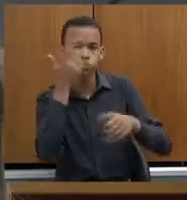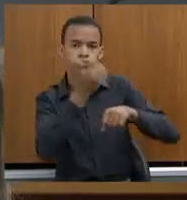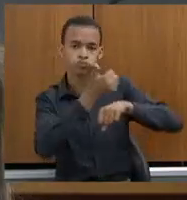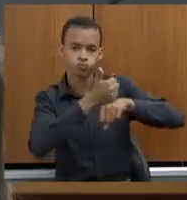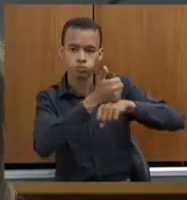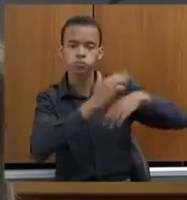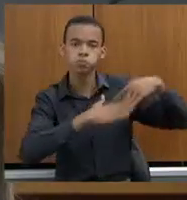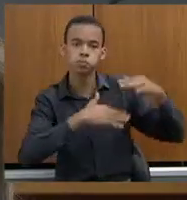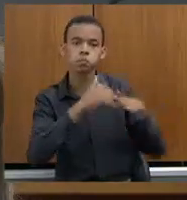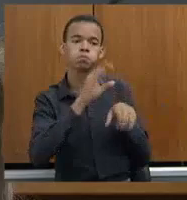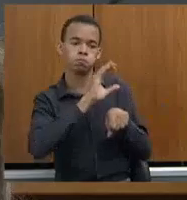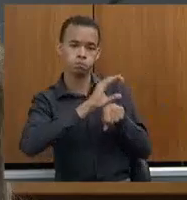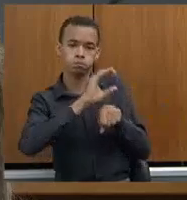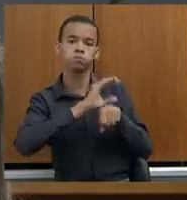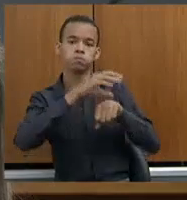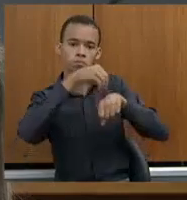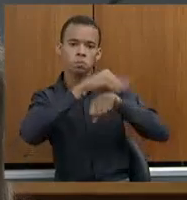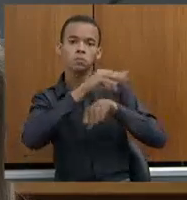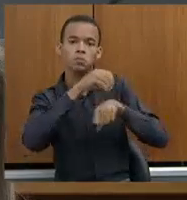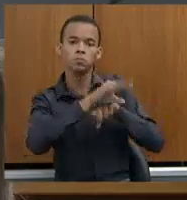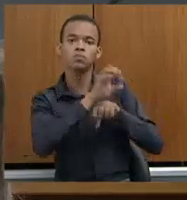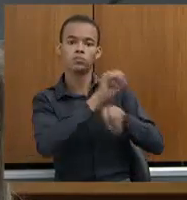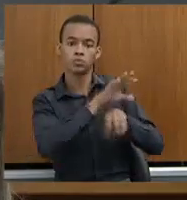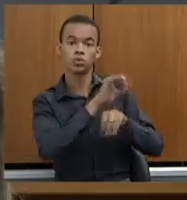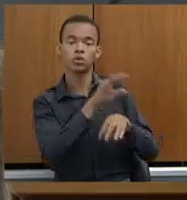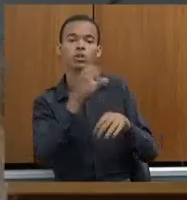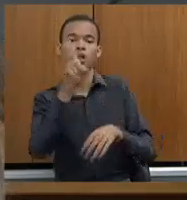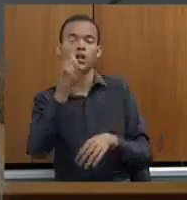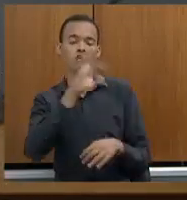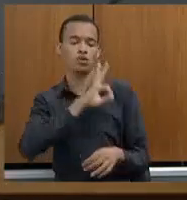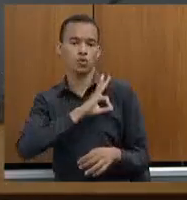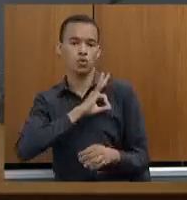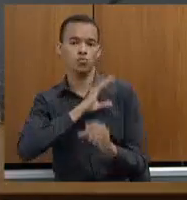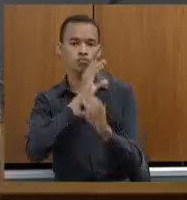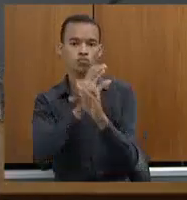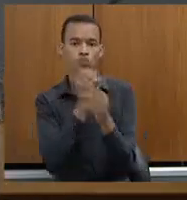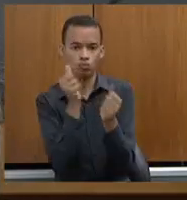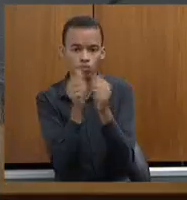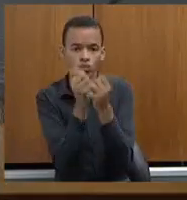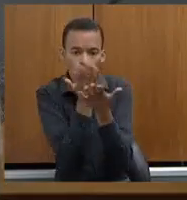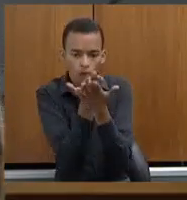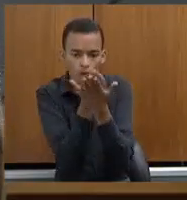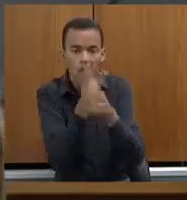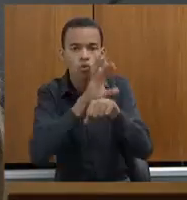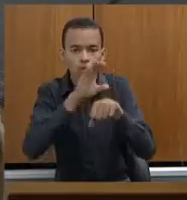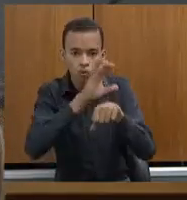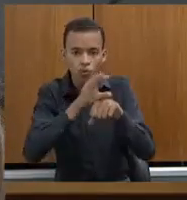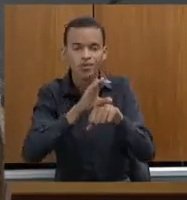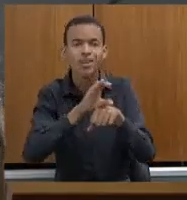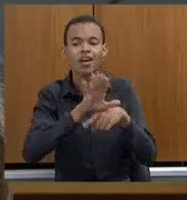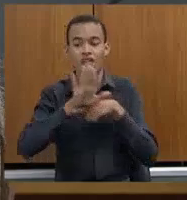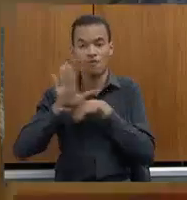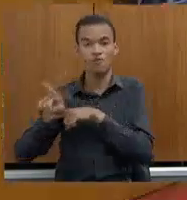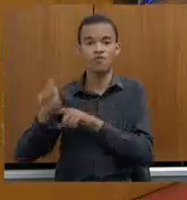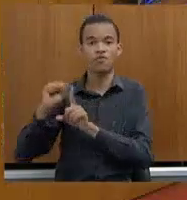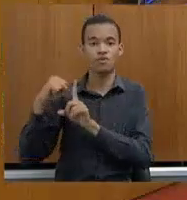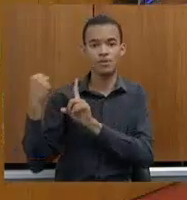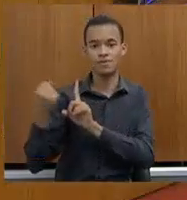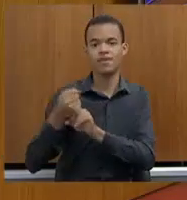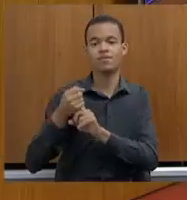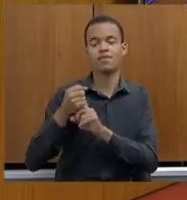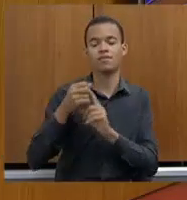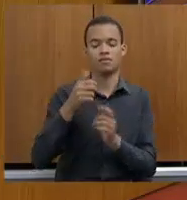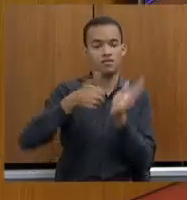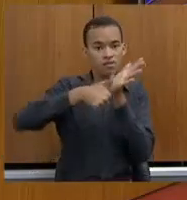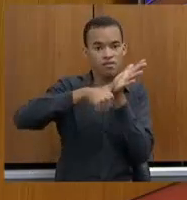trabalho, para que isso possa acontecer, e o cidadão tem a sua identidade, não presidente? Porque é ele que tem mais dificuldade,